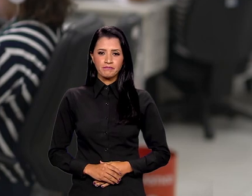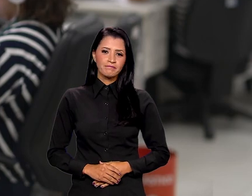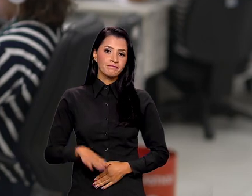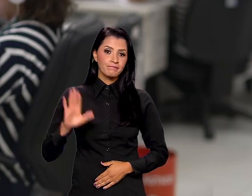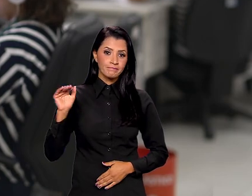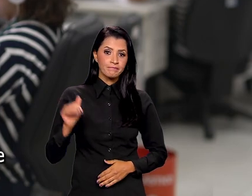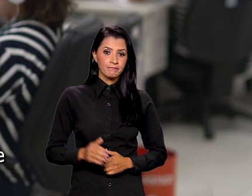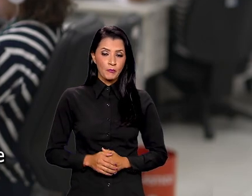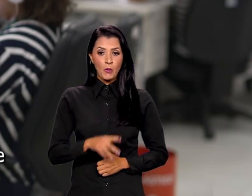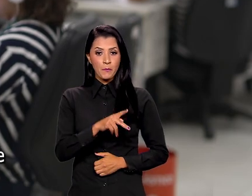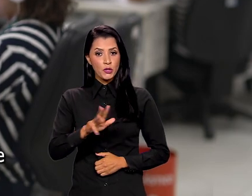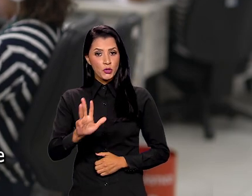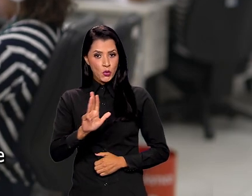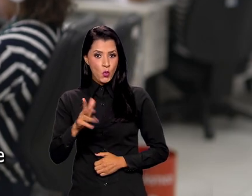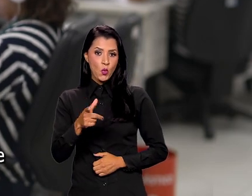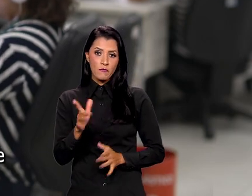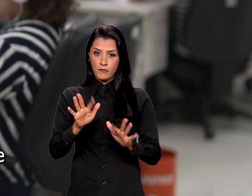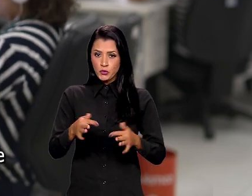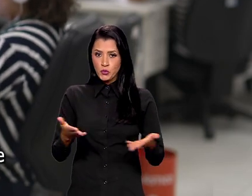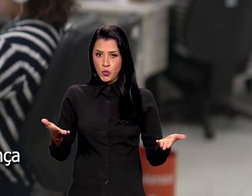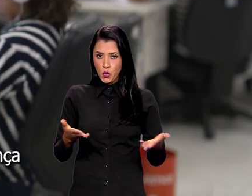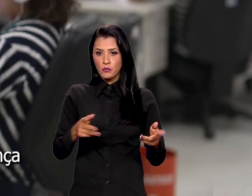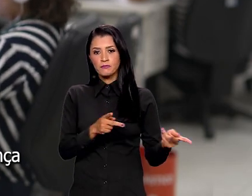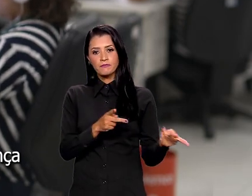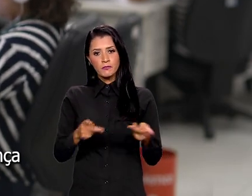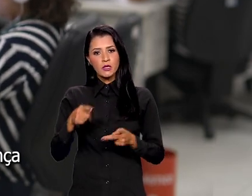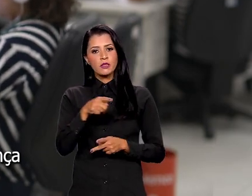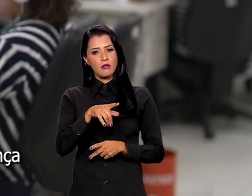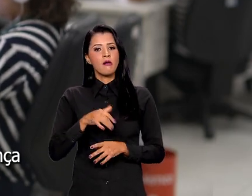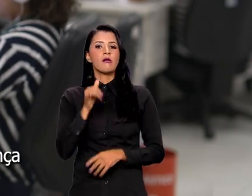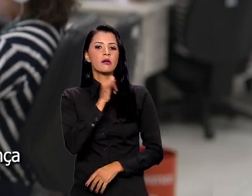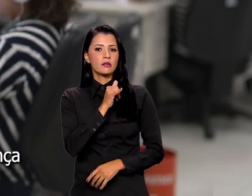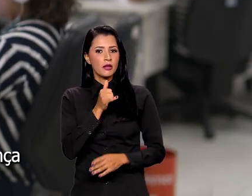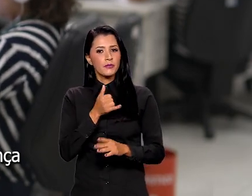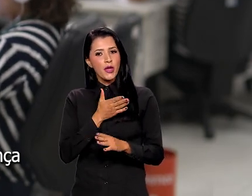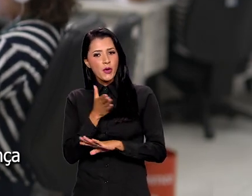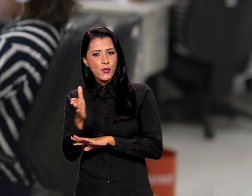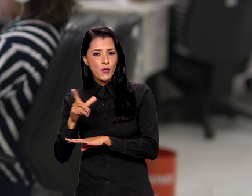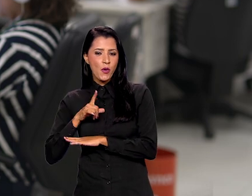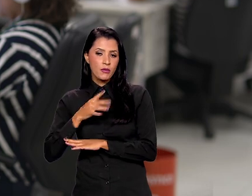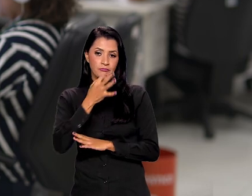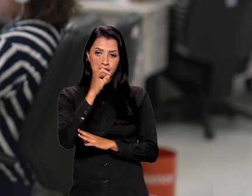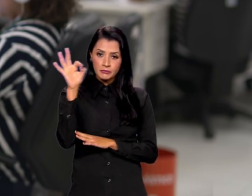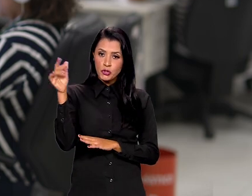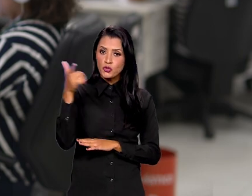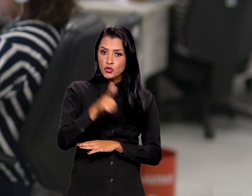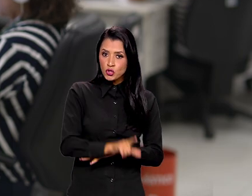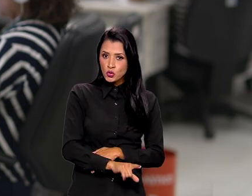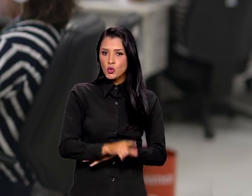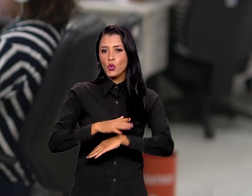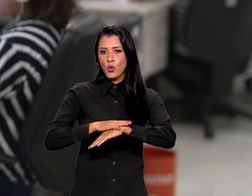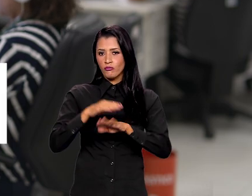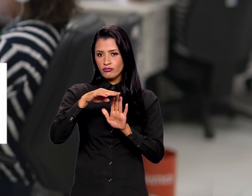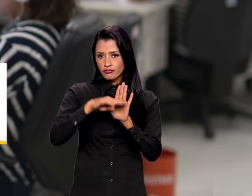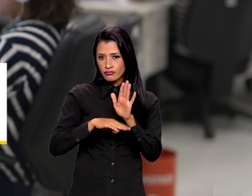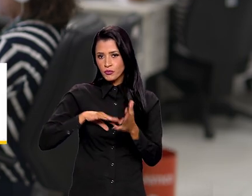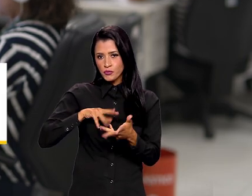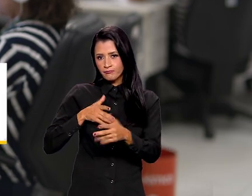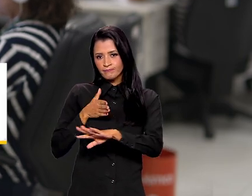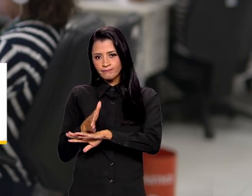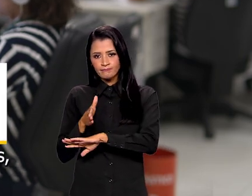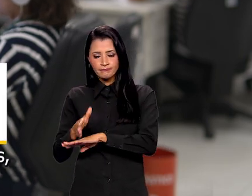Olá! O presidente Lula encerrou hoje visita a Itália e seguiu para a França para mais uma etapa da agenda